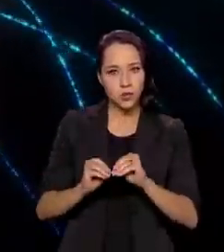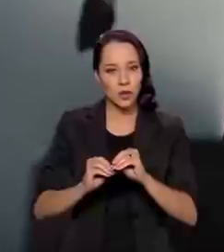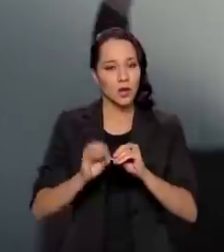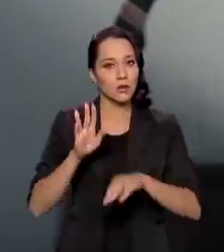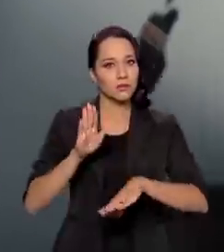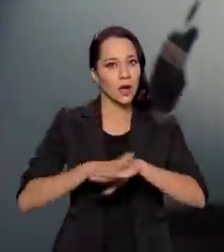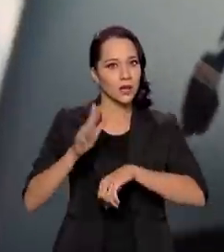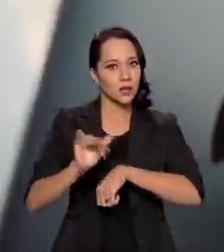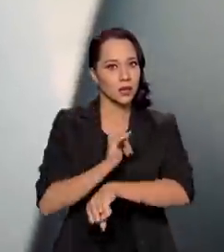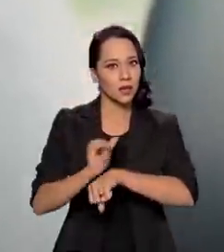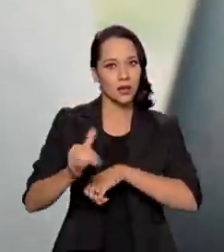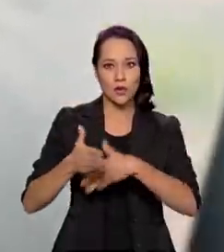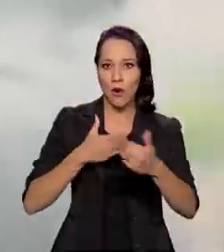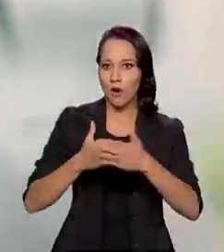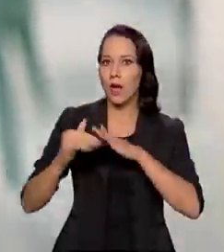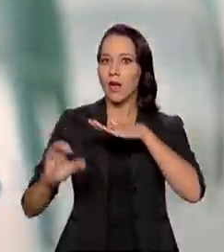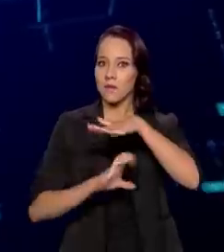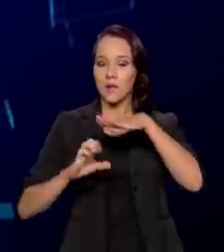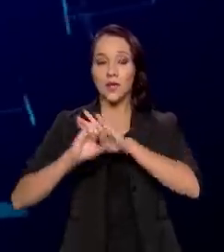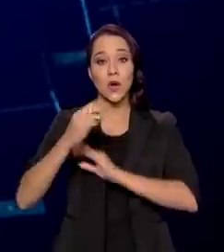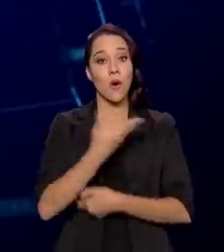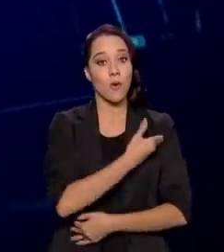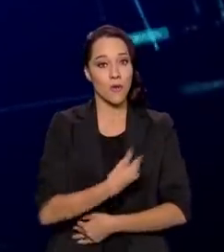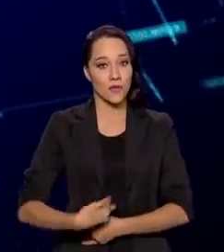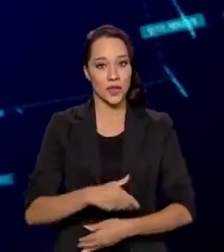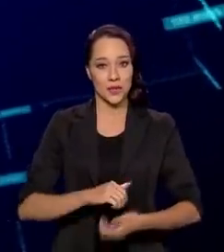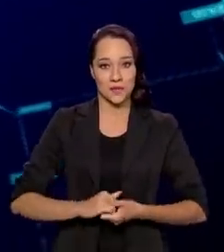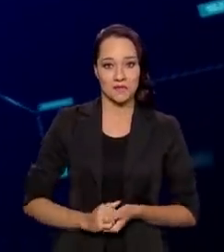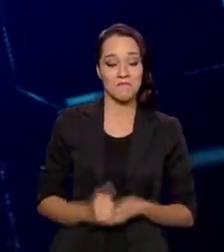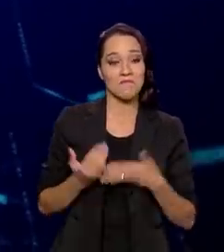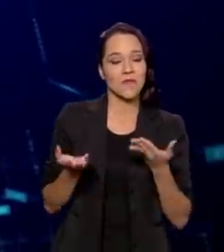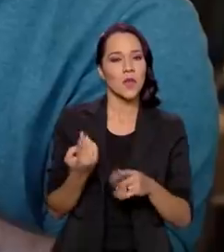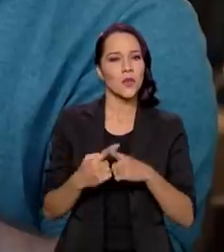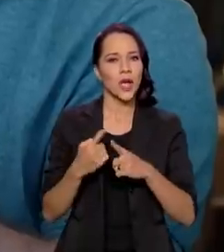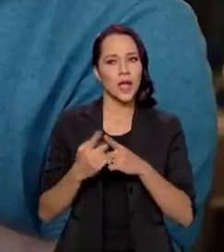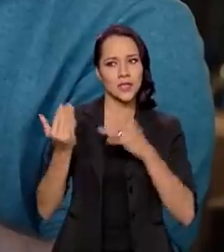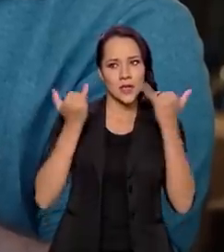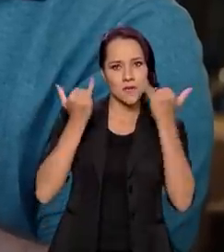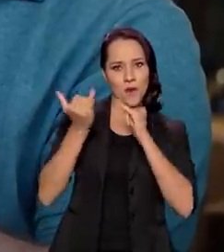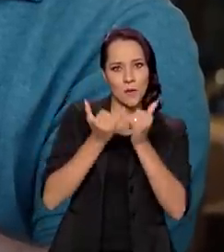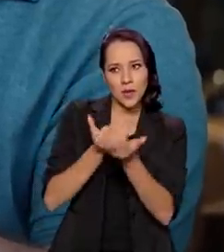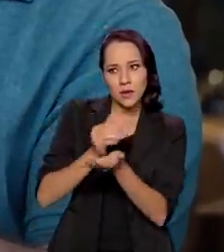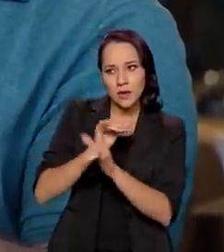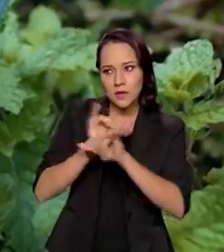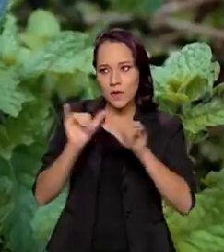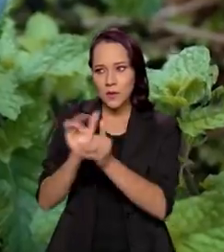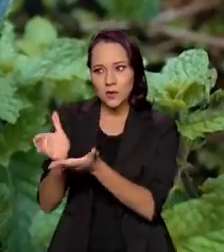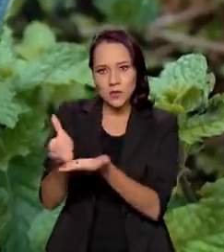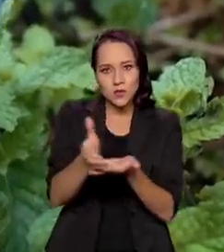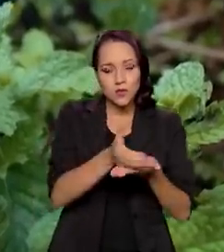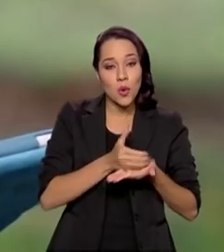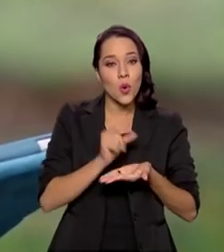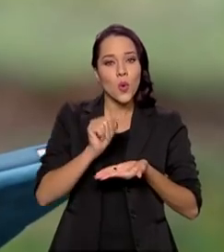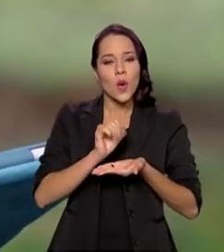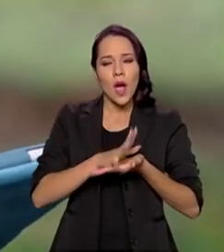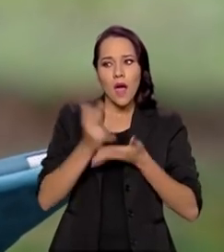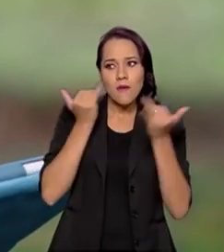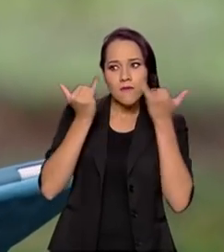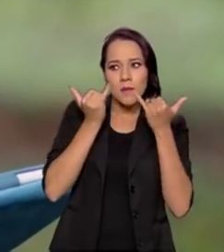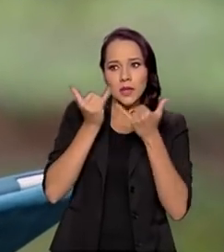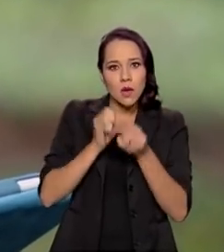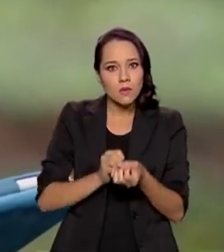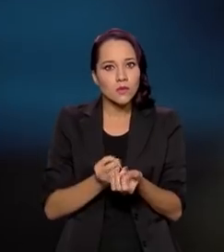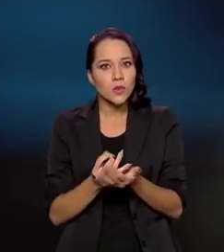estratégico em qualquer empresa ou governo. Isso porque os dados são uma fonte inesgotável de informação